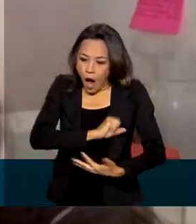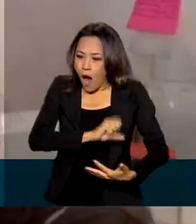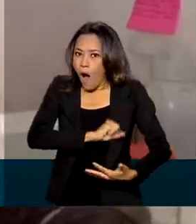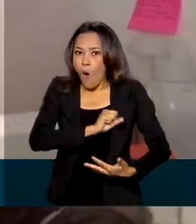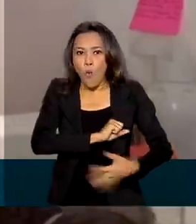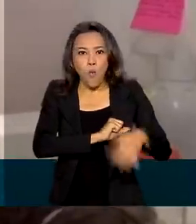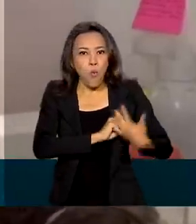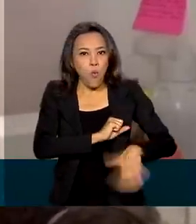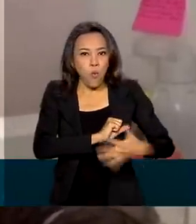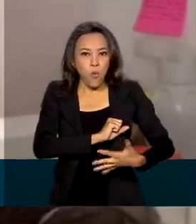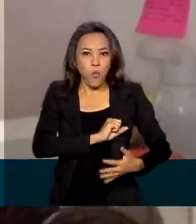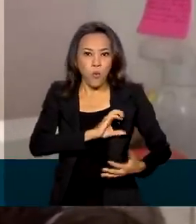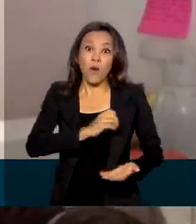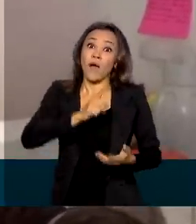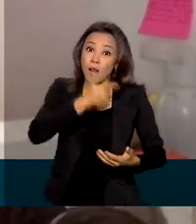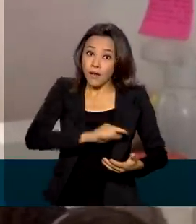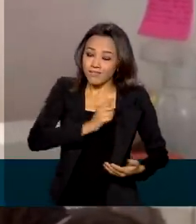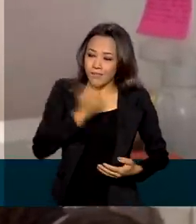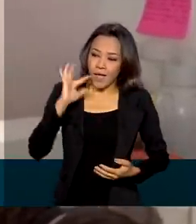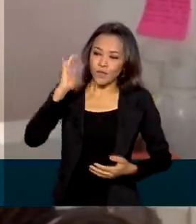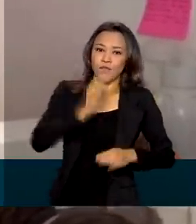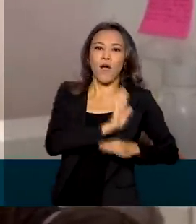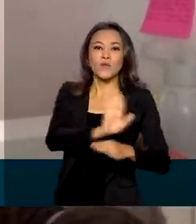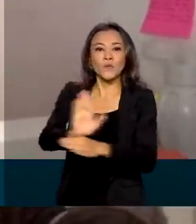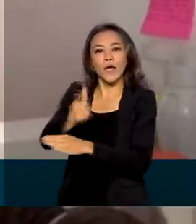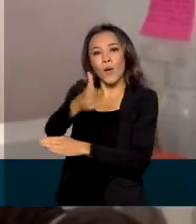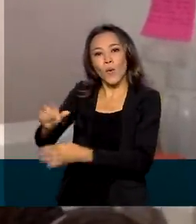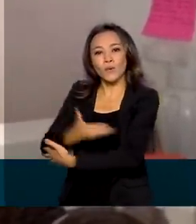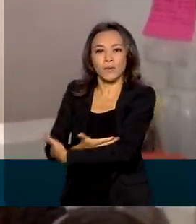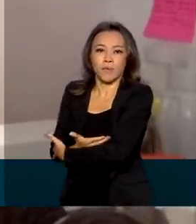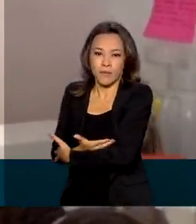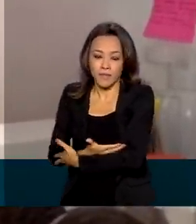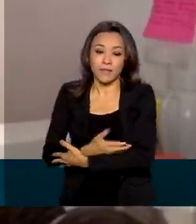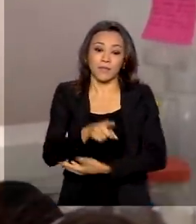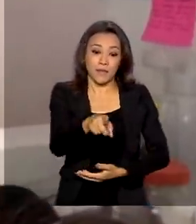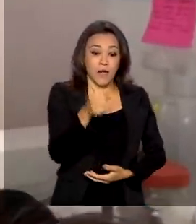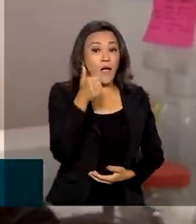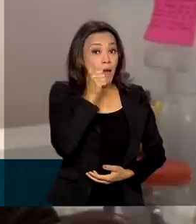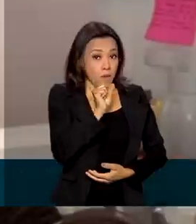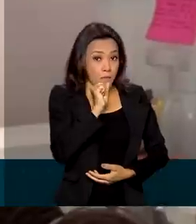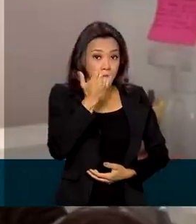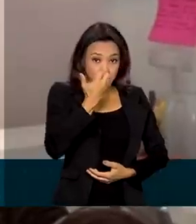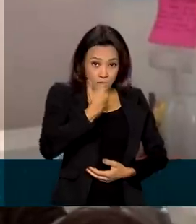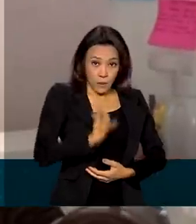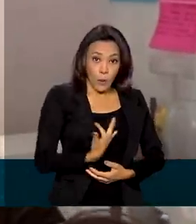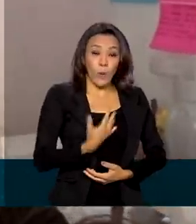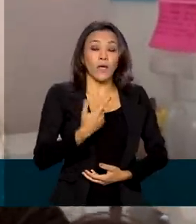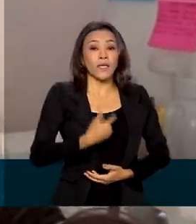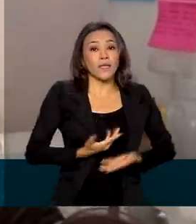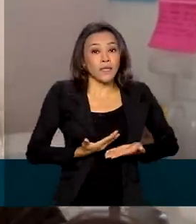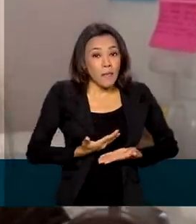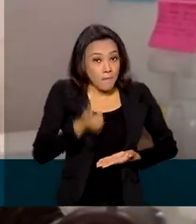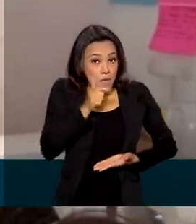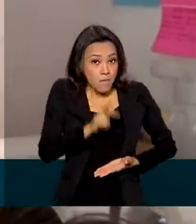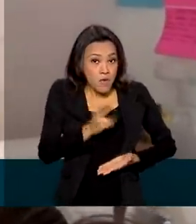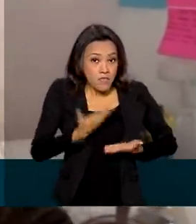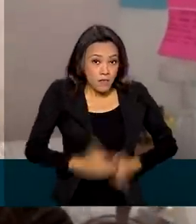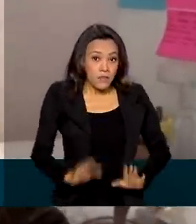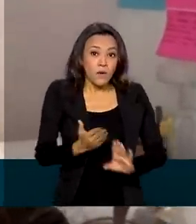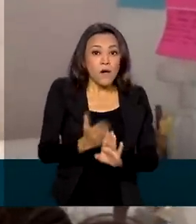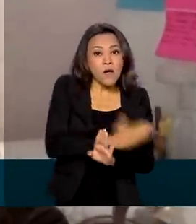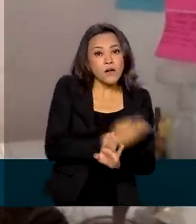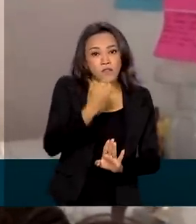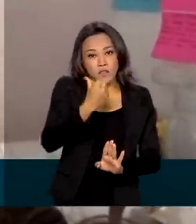passou a ajudar outros bebês. Minha mãe falou que quando ela teve a minha irmã de parto prematuro, ela precisou da doação